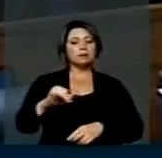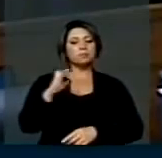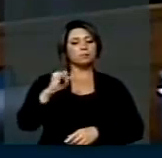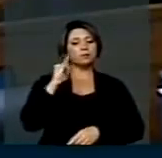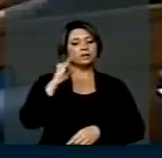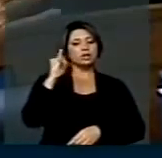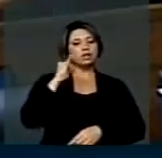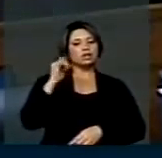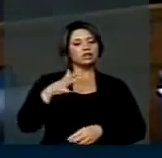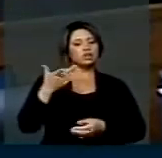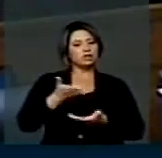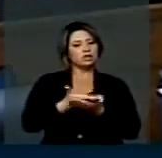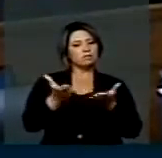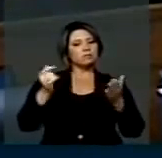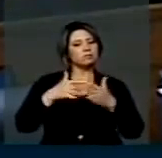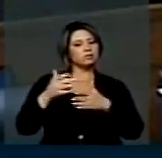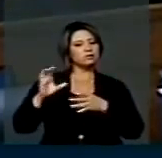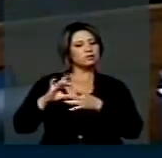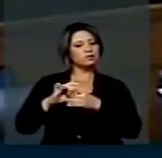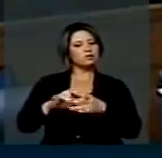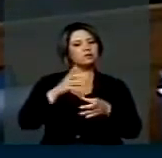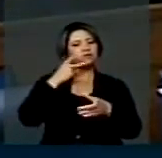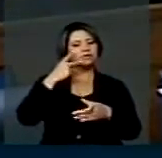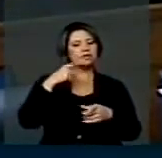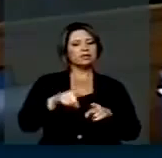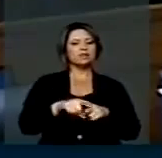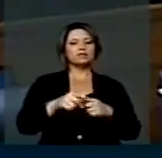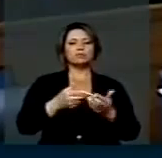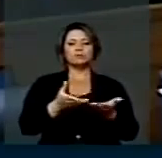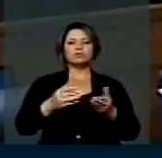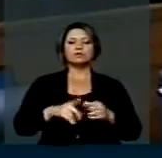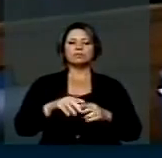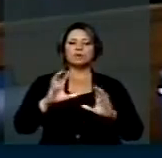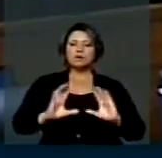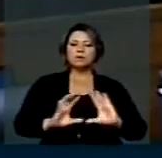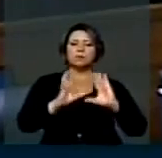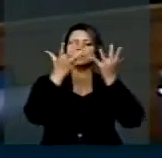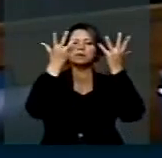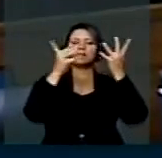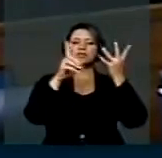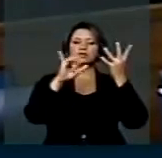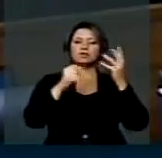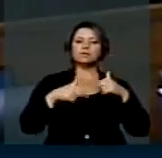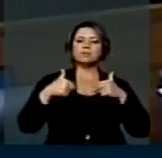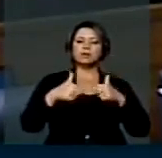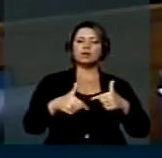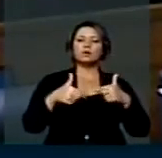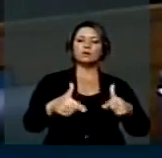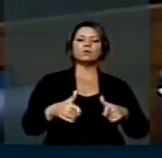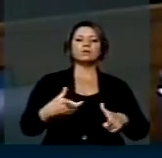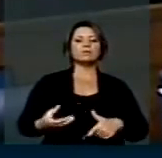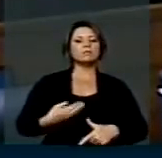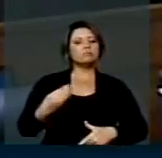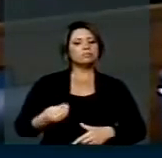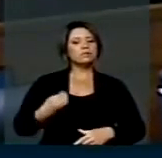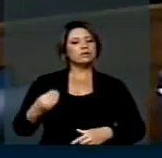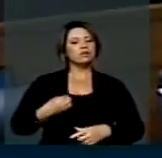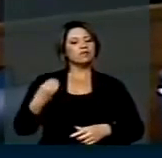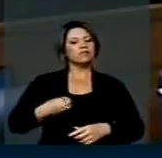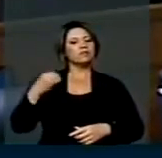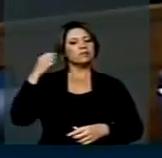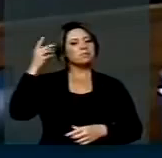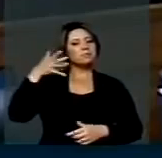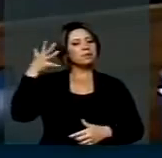seguindo o ritmo do discurso do deputado Edinho Araújo, que é uma homenagem a ela por sua luta, por sua vida, pela